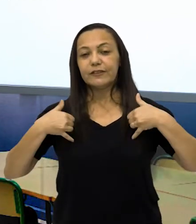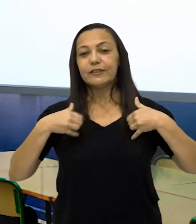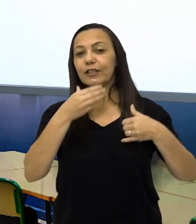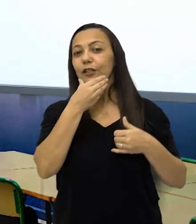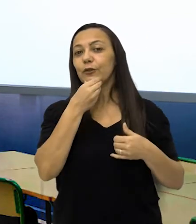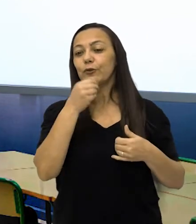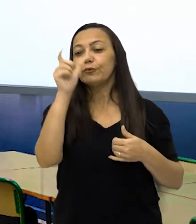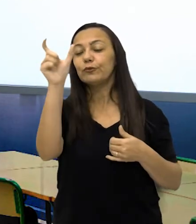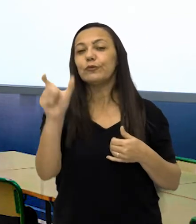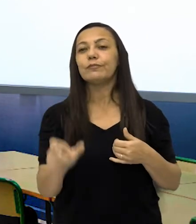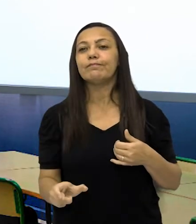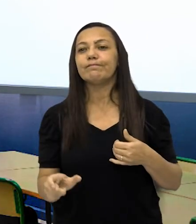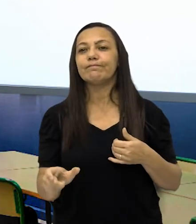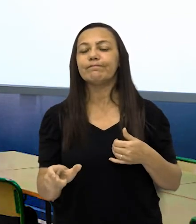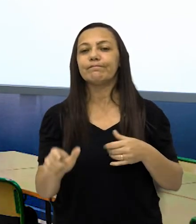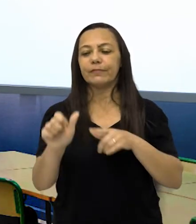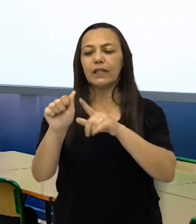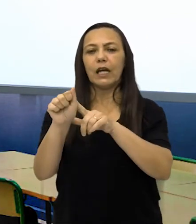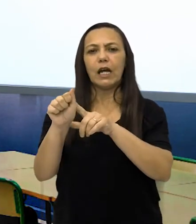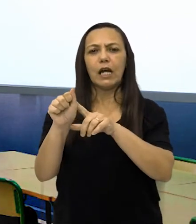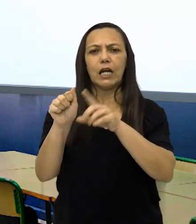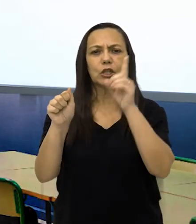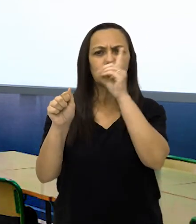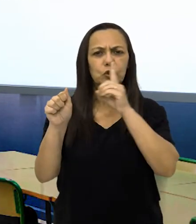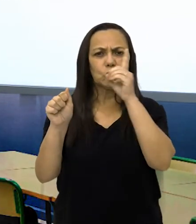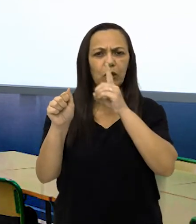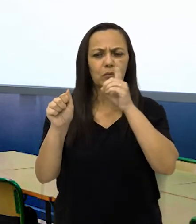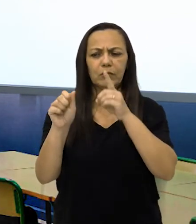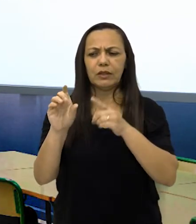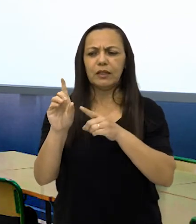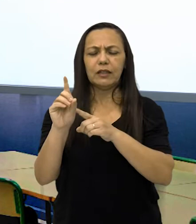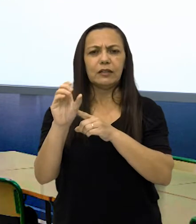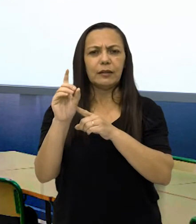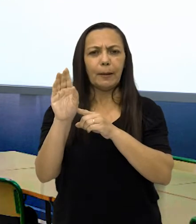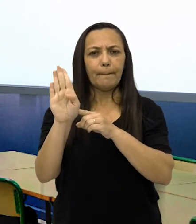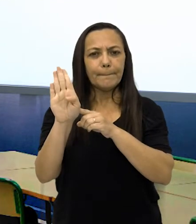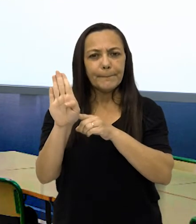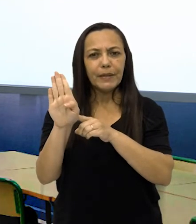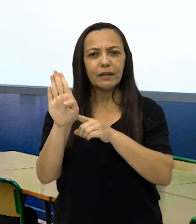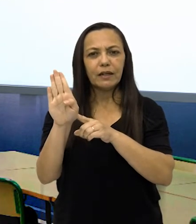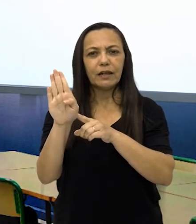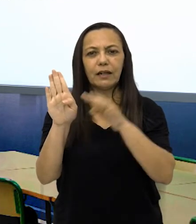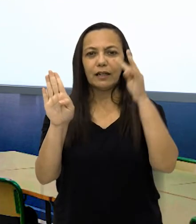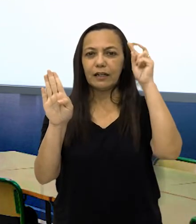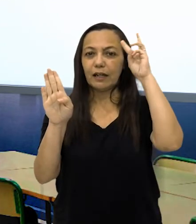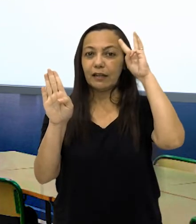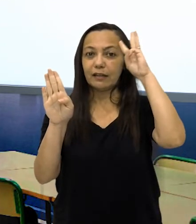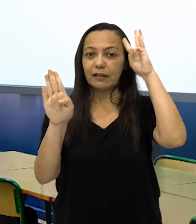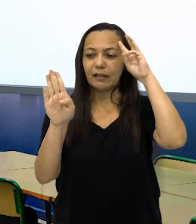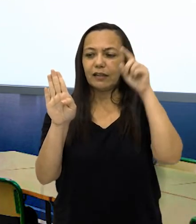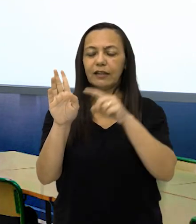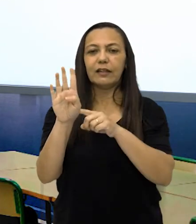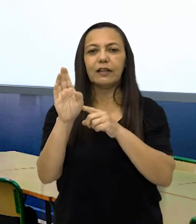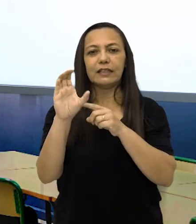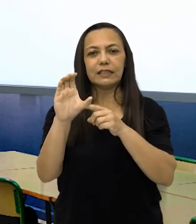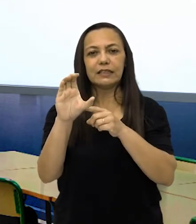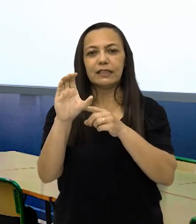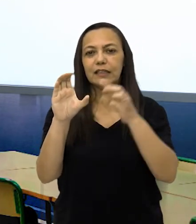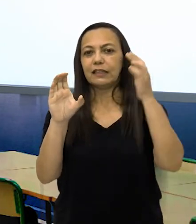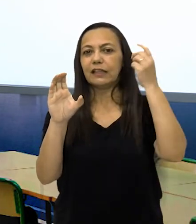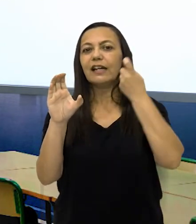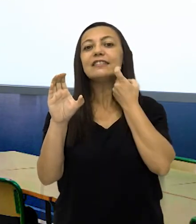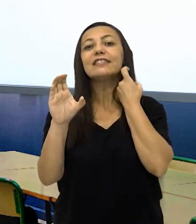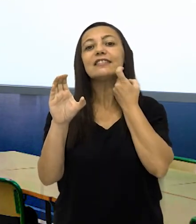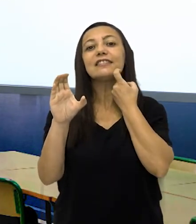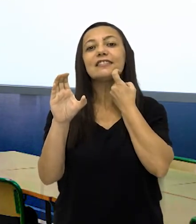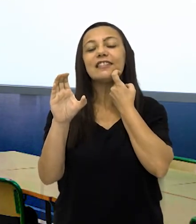Gustavo? Será no domingo? Será na terça-feira? Será na sexta-feira? Ou